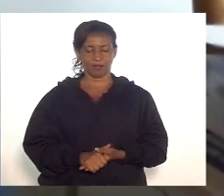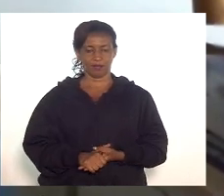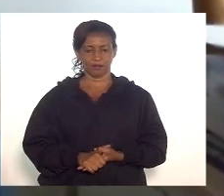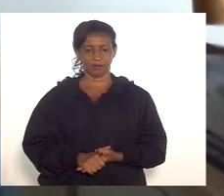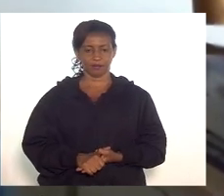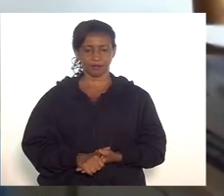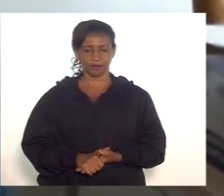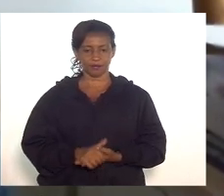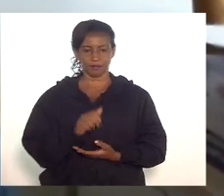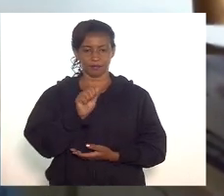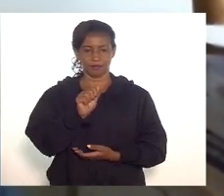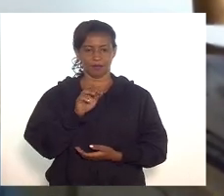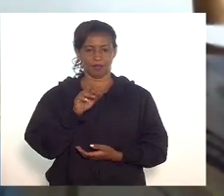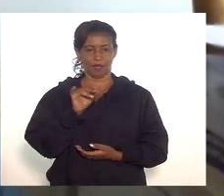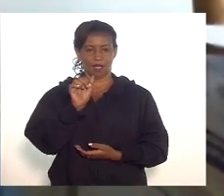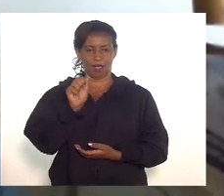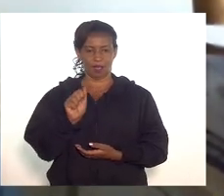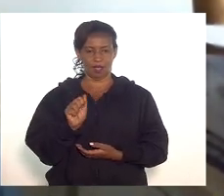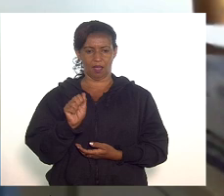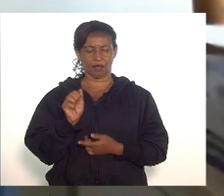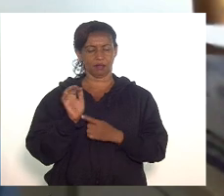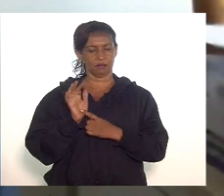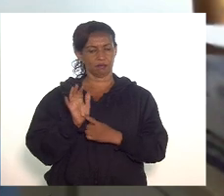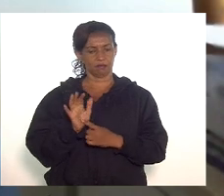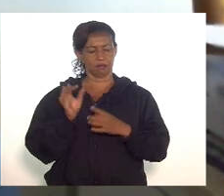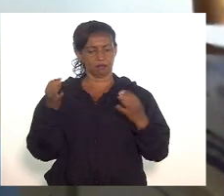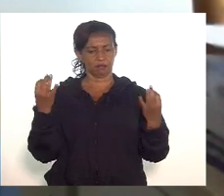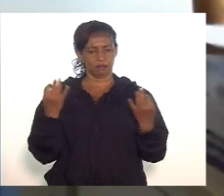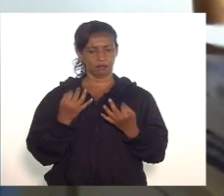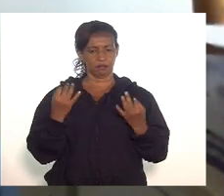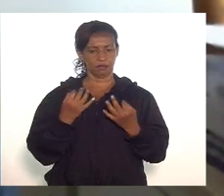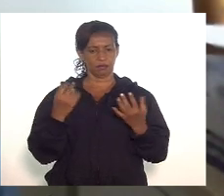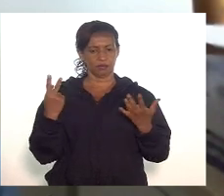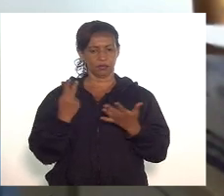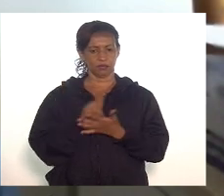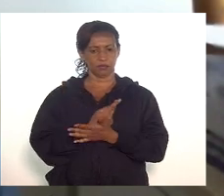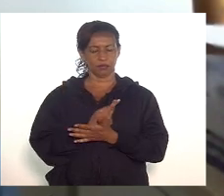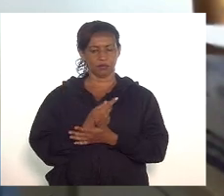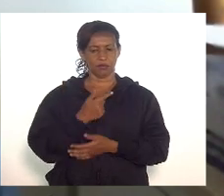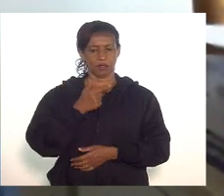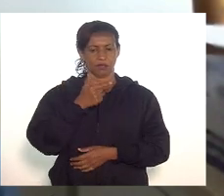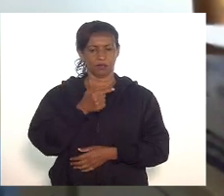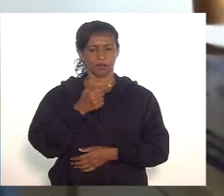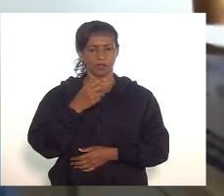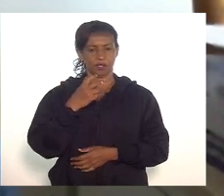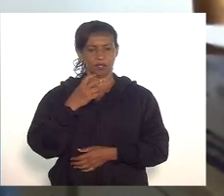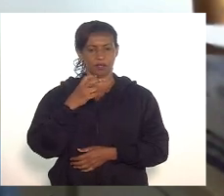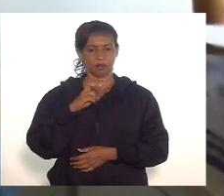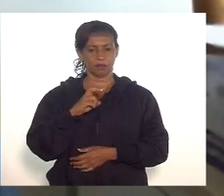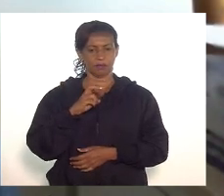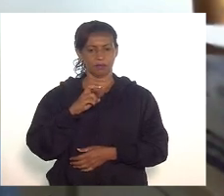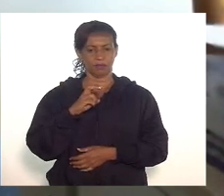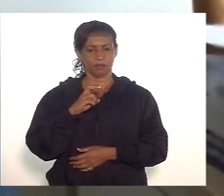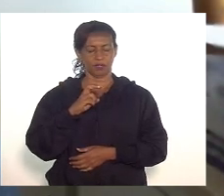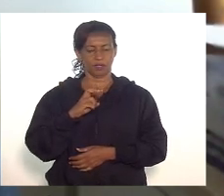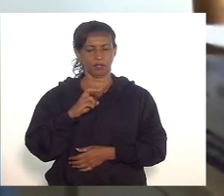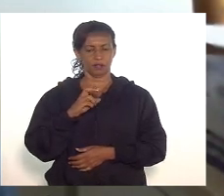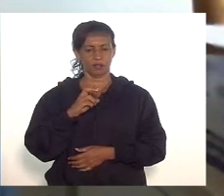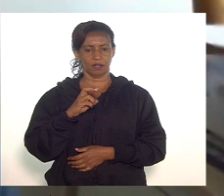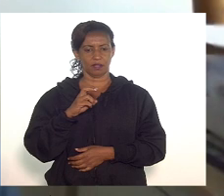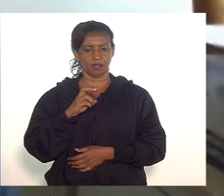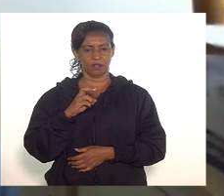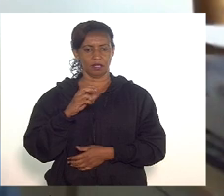A ata reflete com exatidão o ocorrido na 25ª sessão ordinária, que